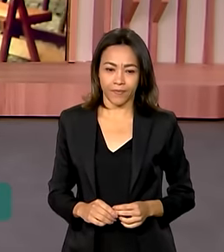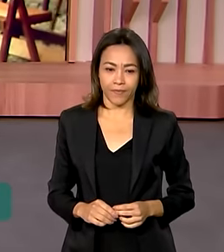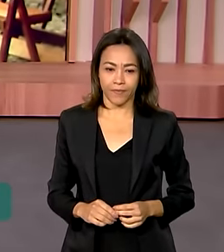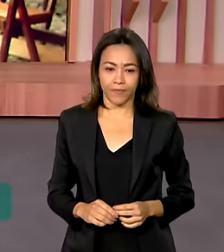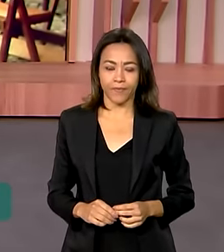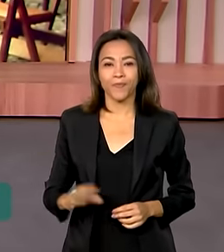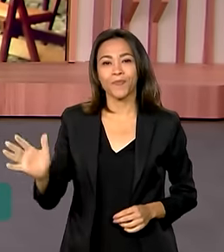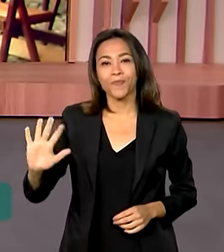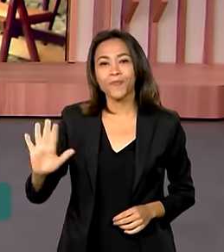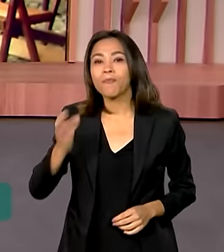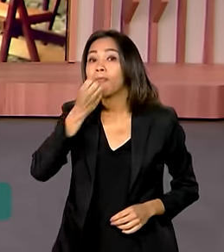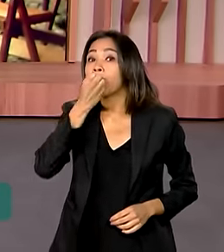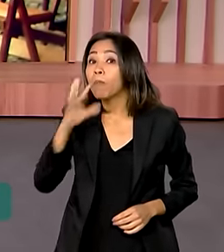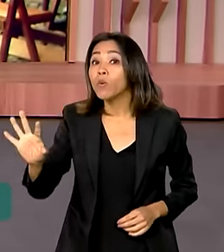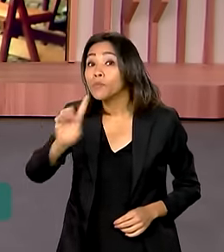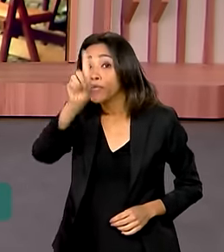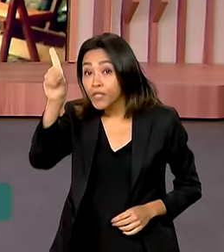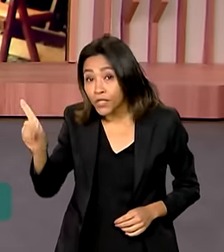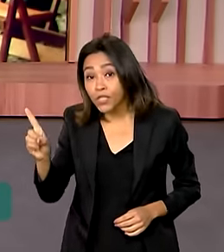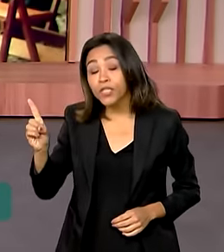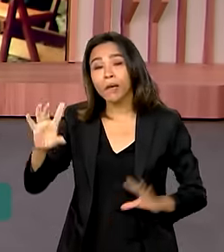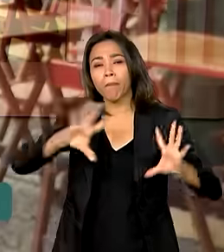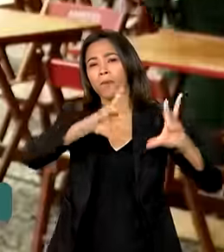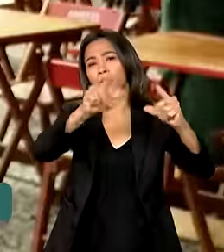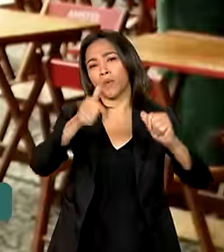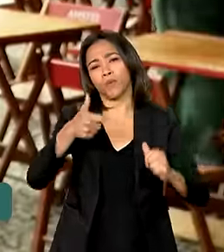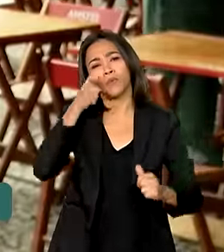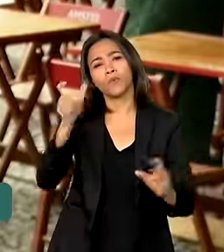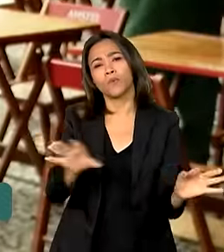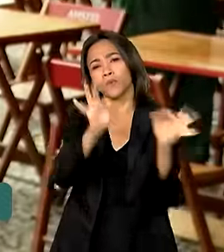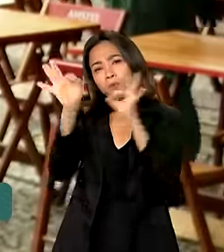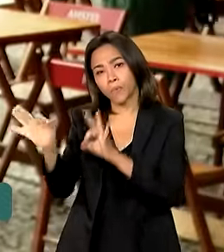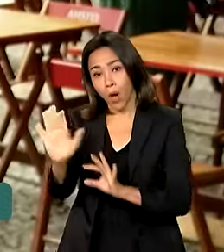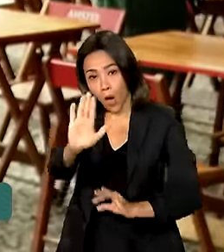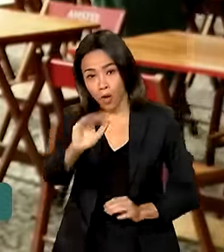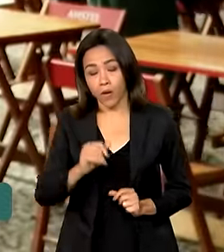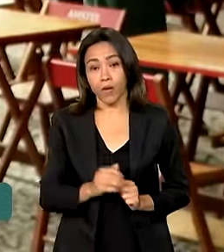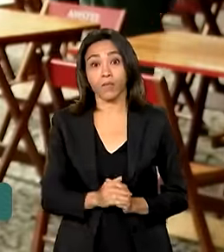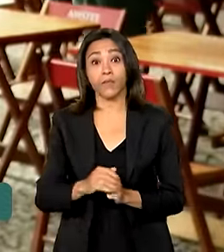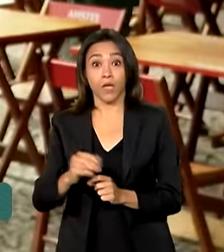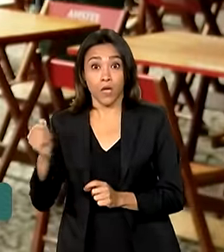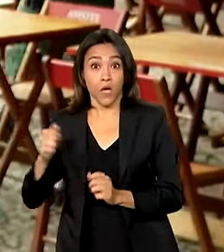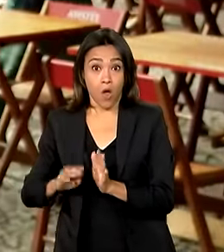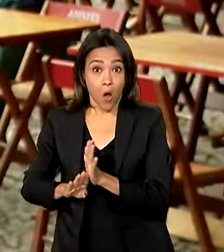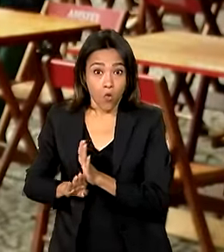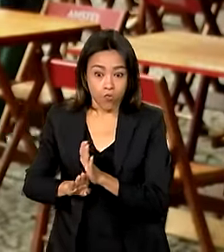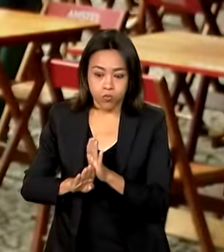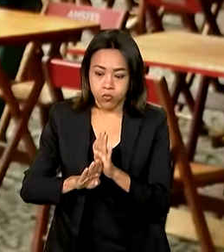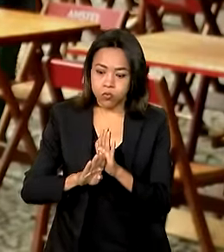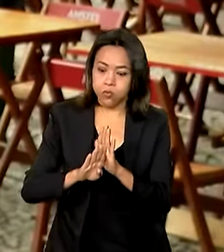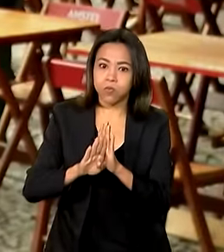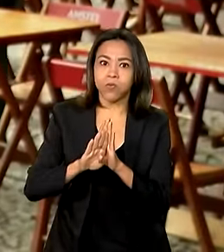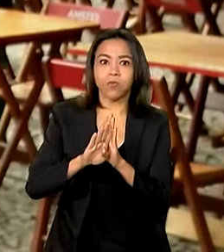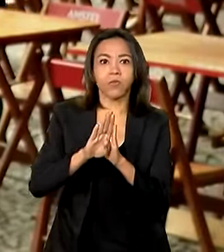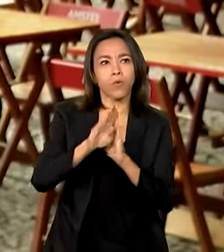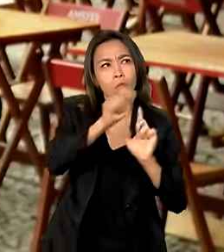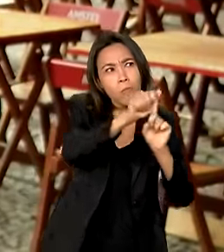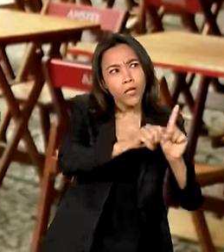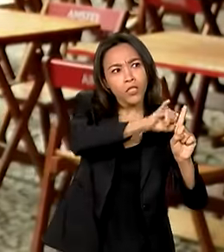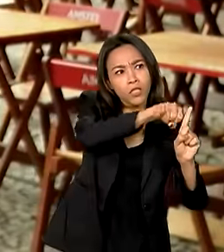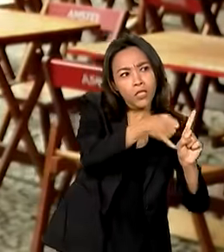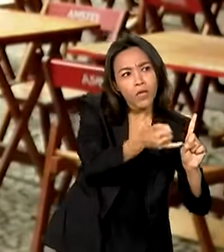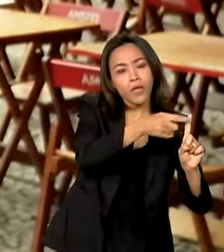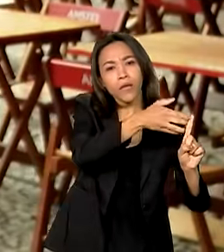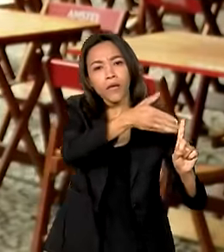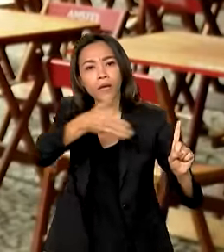Oi, Vanessa. Bom dia para você e para todos que nos acompanham. Olha, o avanço do setor de serviços de janeiro a